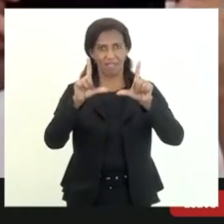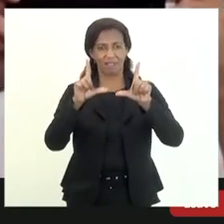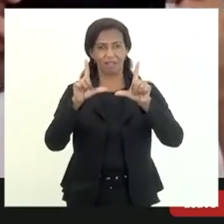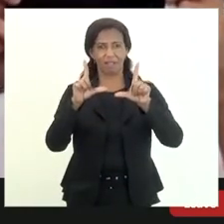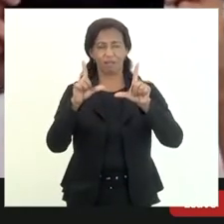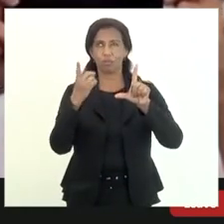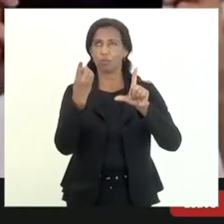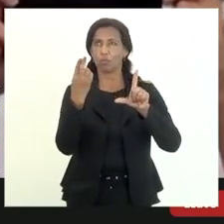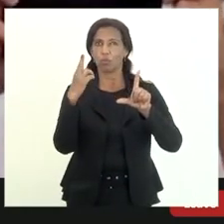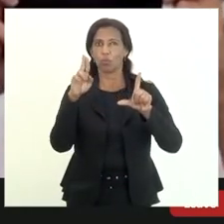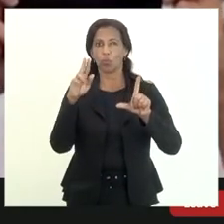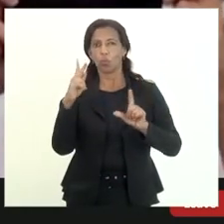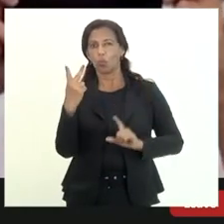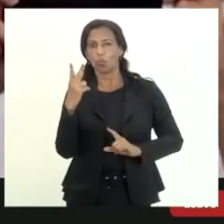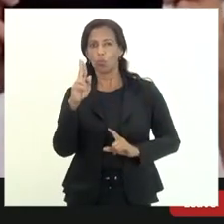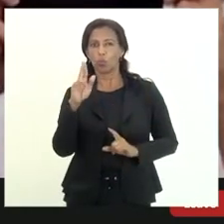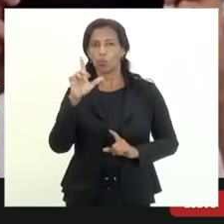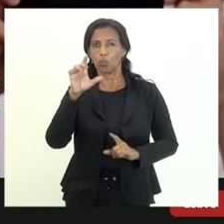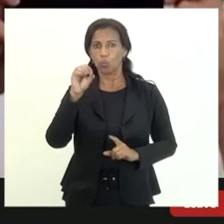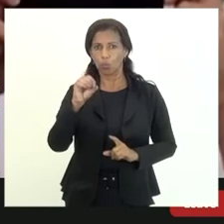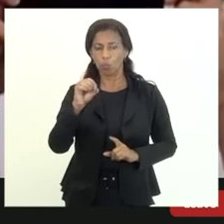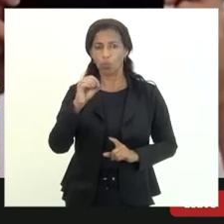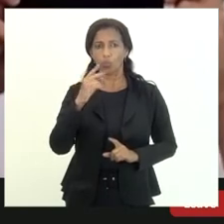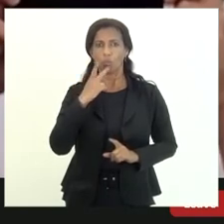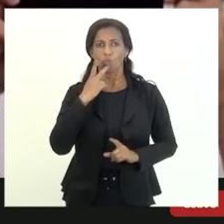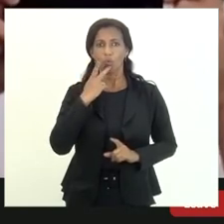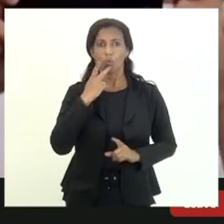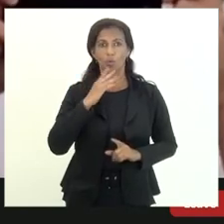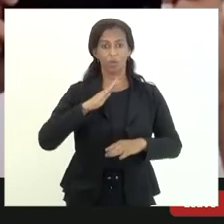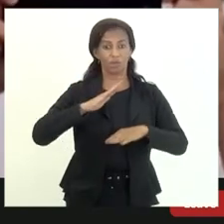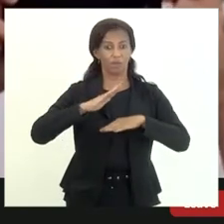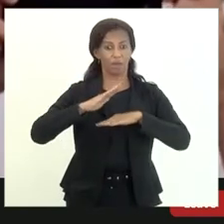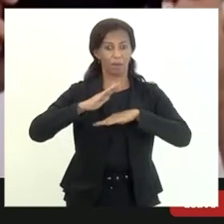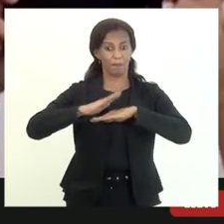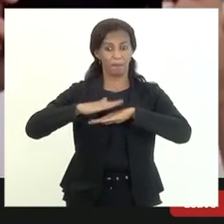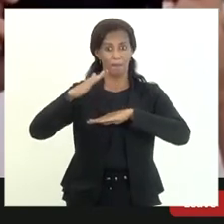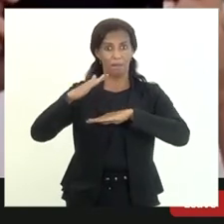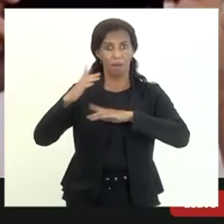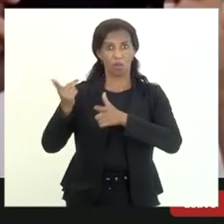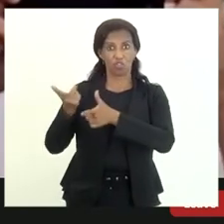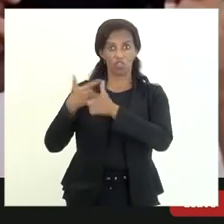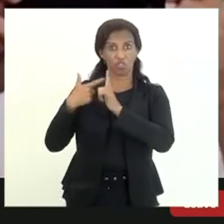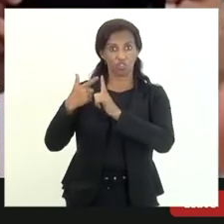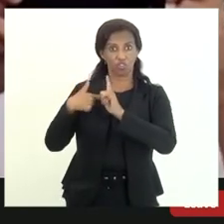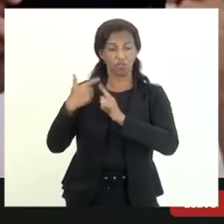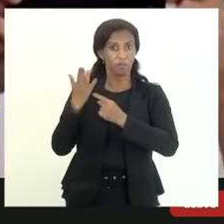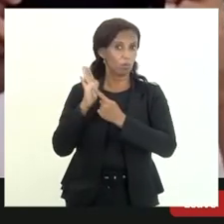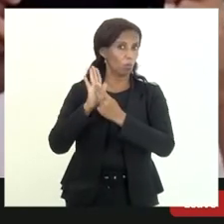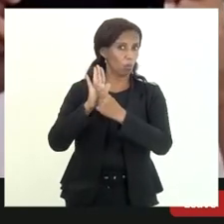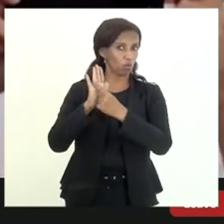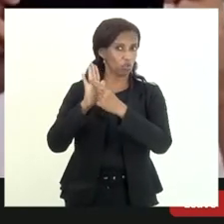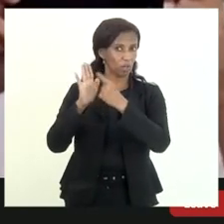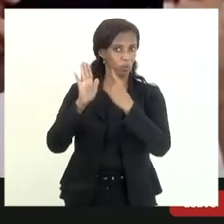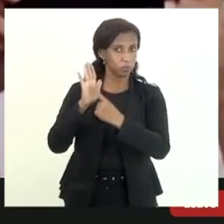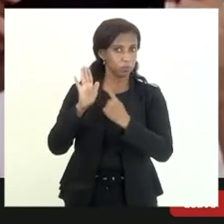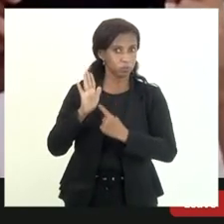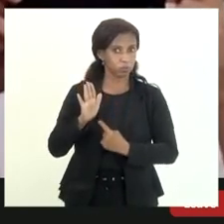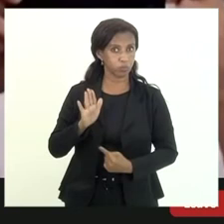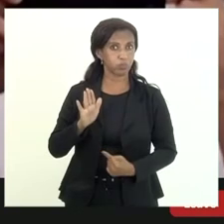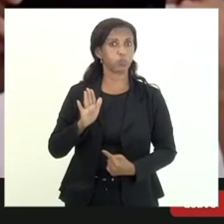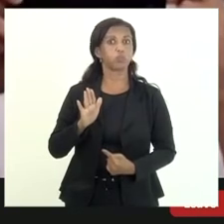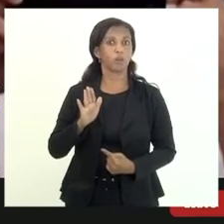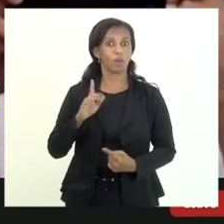doutor Hugo negócio dos cem maiores devedores é mostrar isto daí que é um